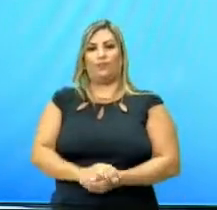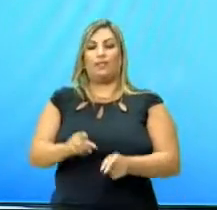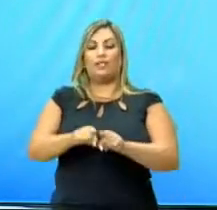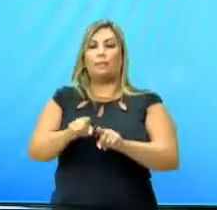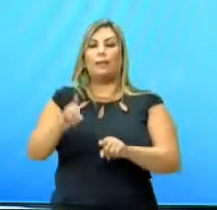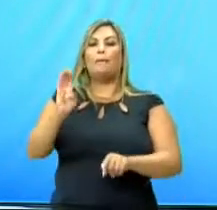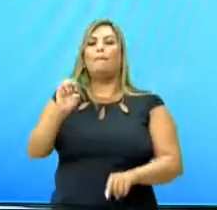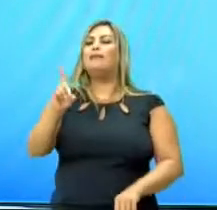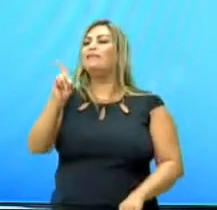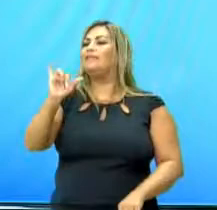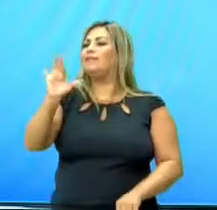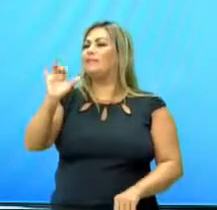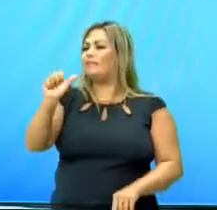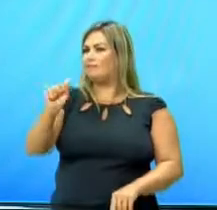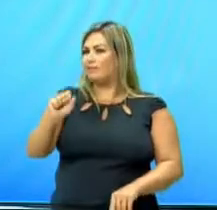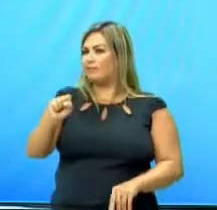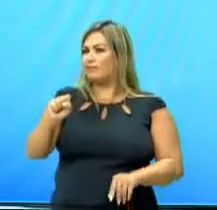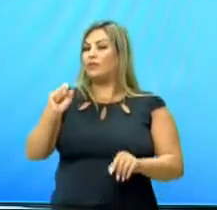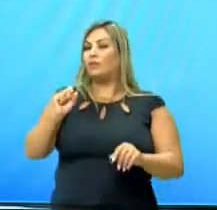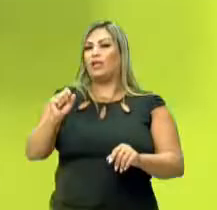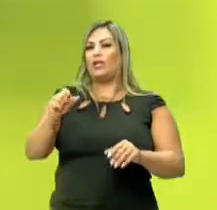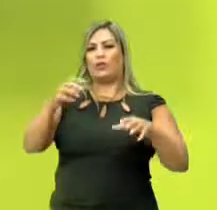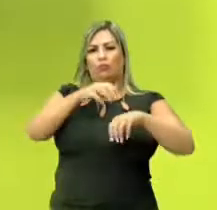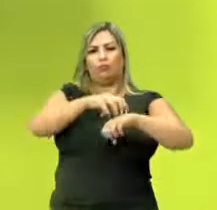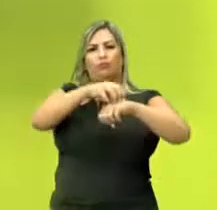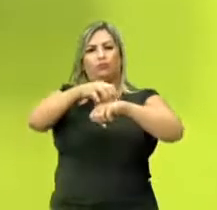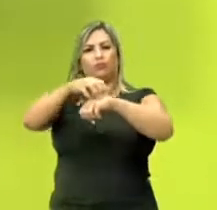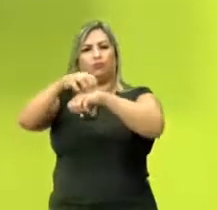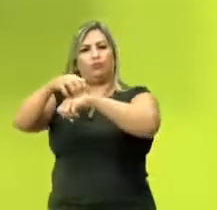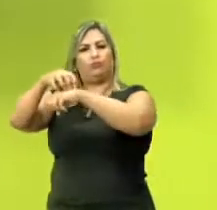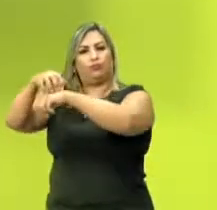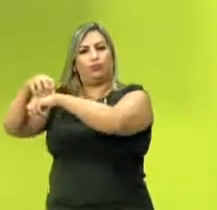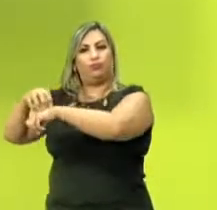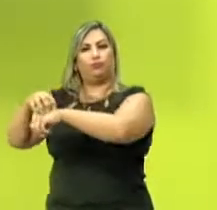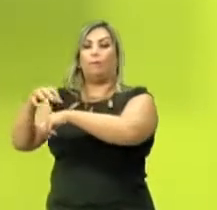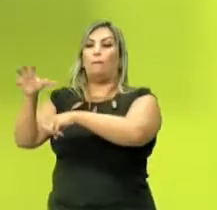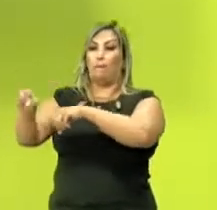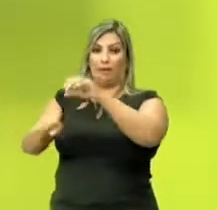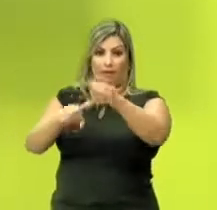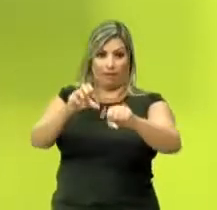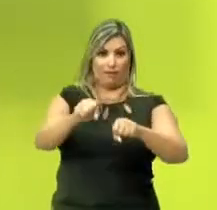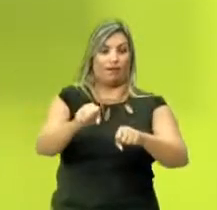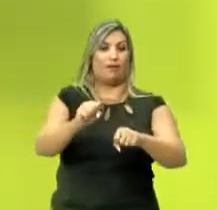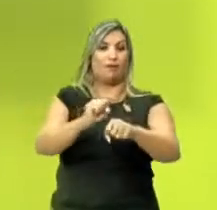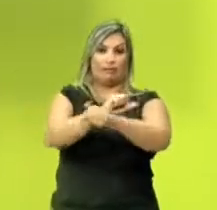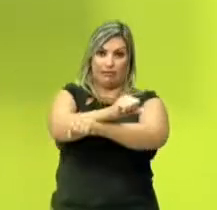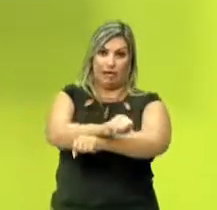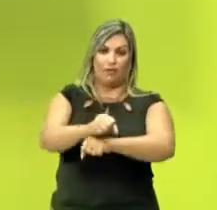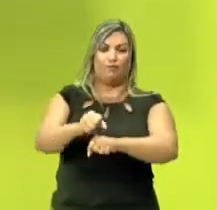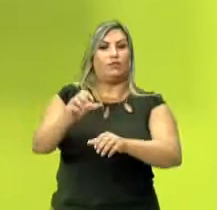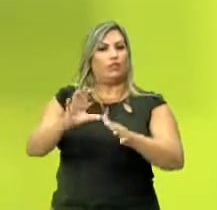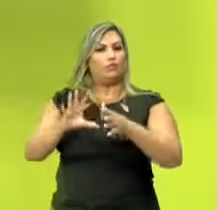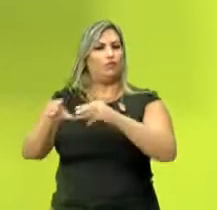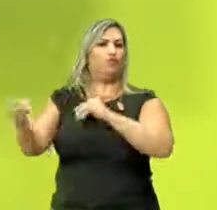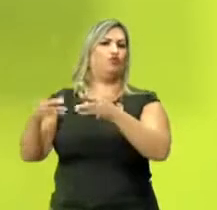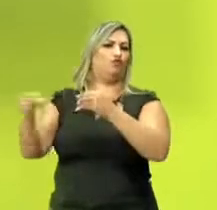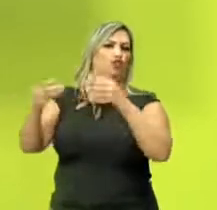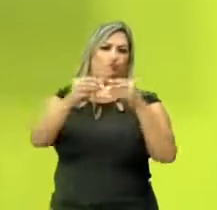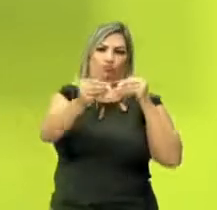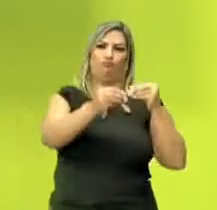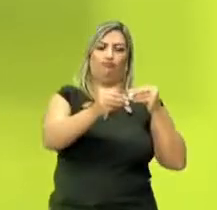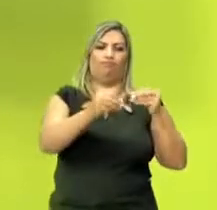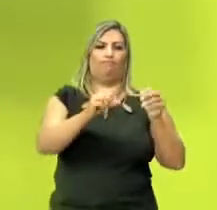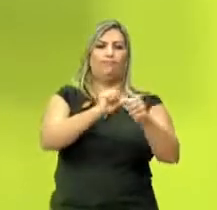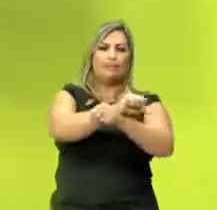as bandeiras eram organizadas, expedições, principalmente para buscar escravos fugidos. Então, os escravos que estavam